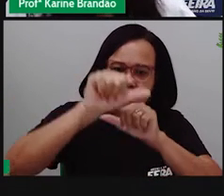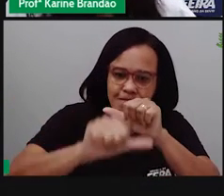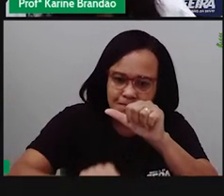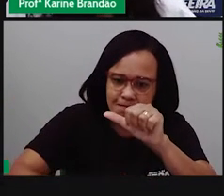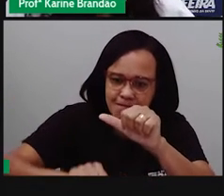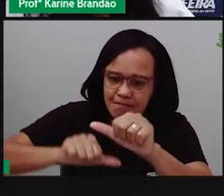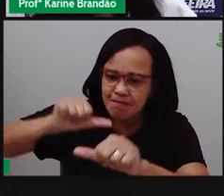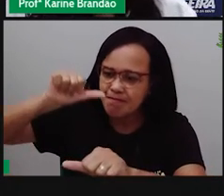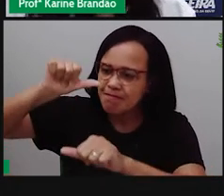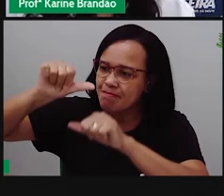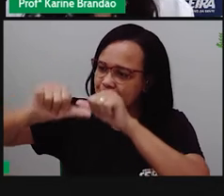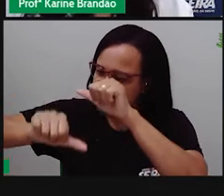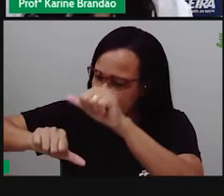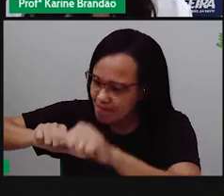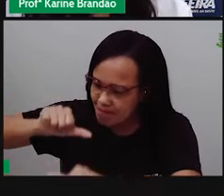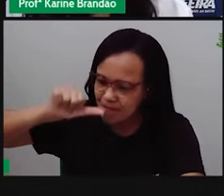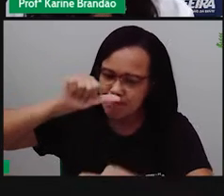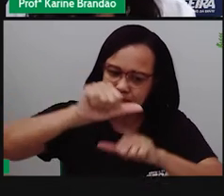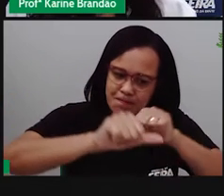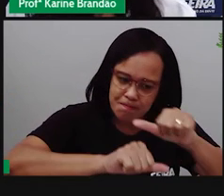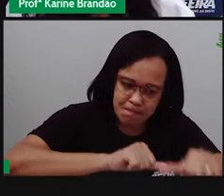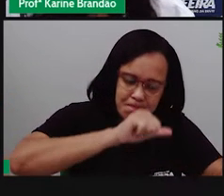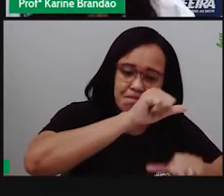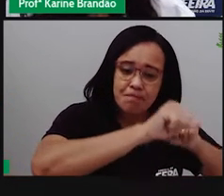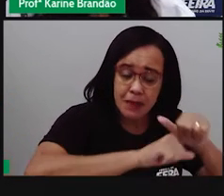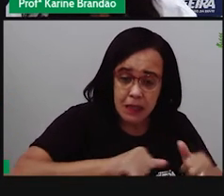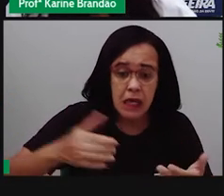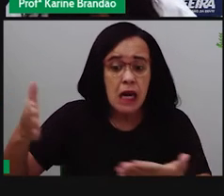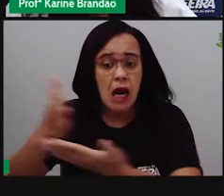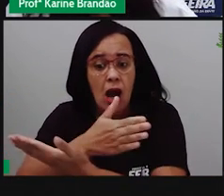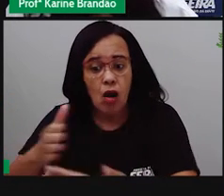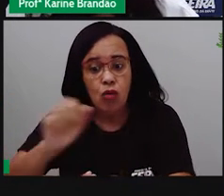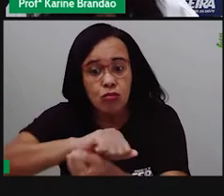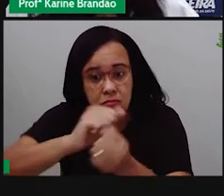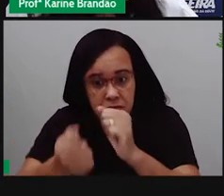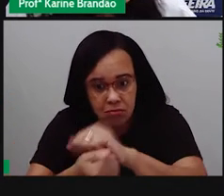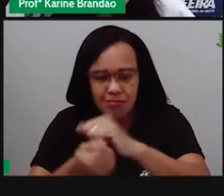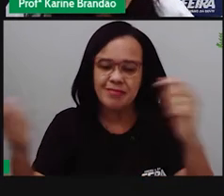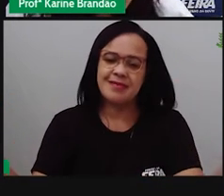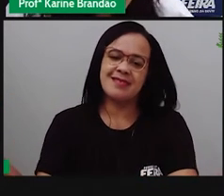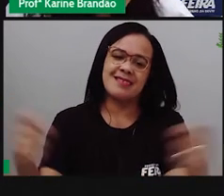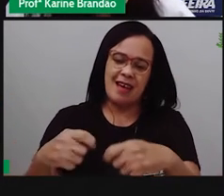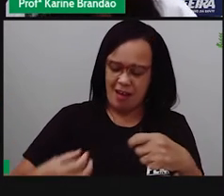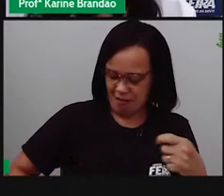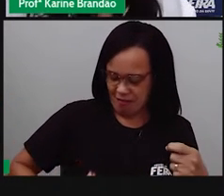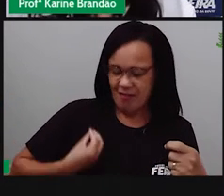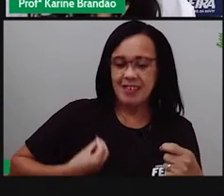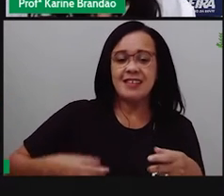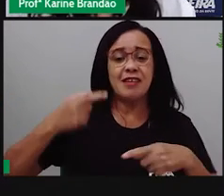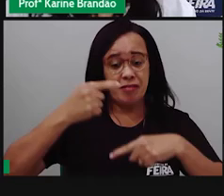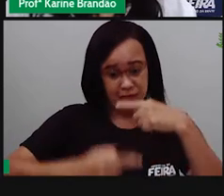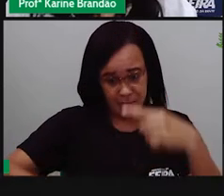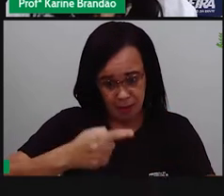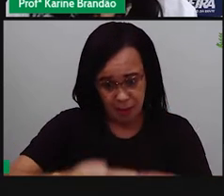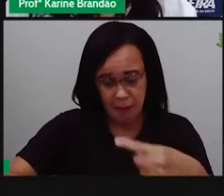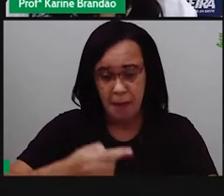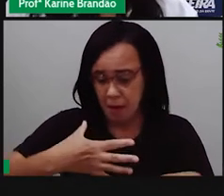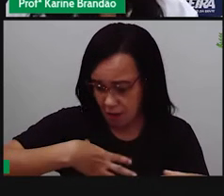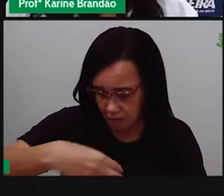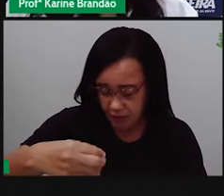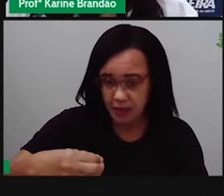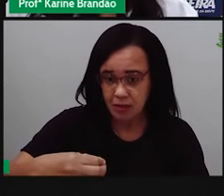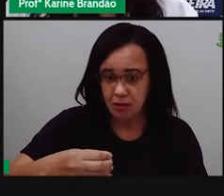os mais adaptados a esse ambiente, elas conseguiram sobreviver e gerar filhos. Tranquilo até aqui?